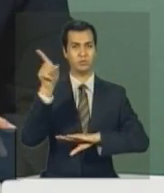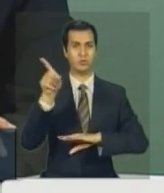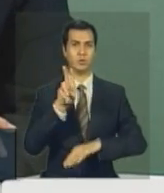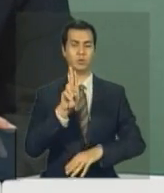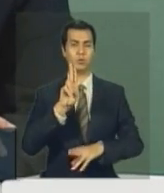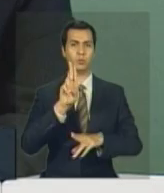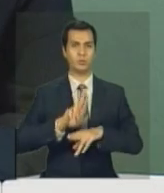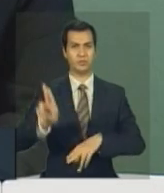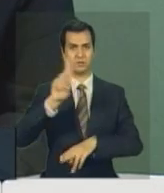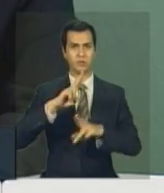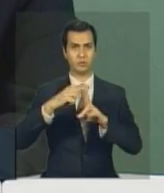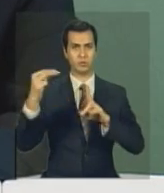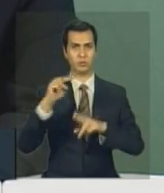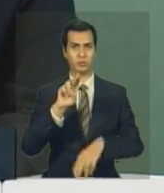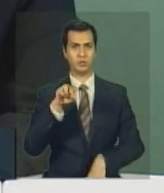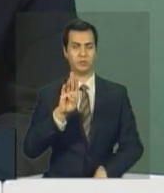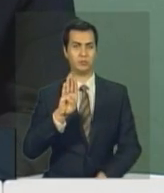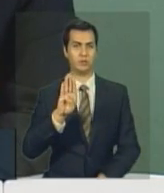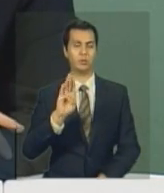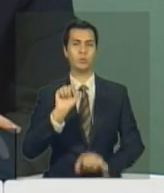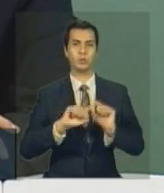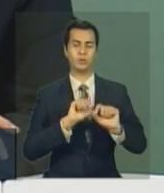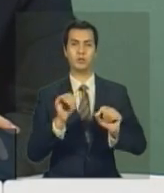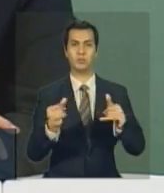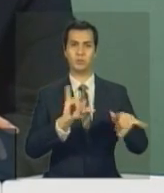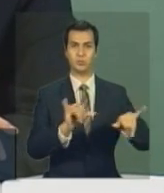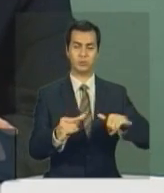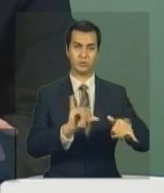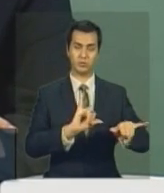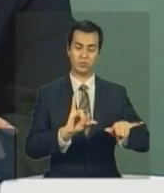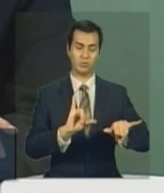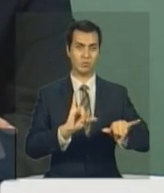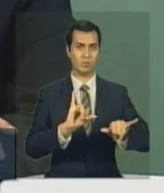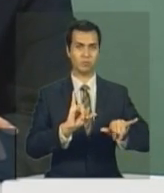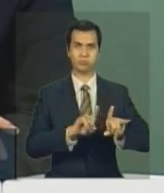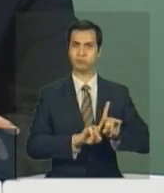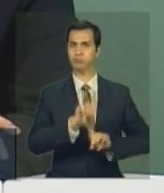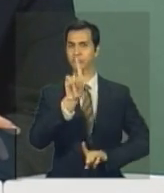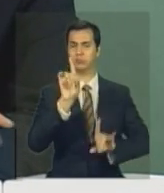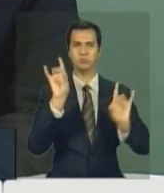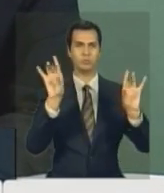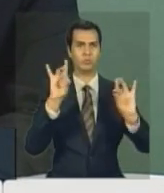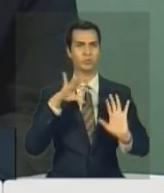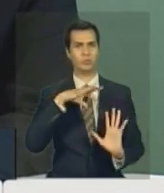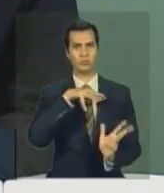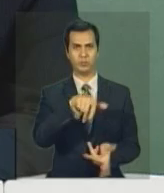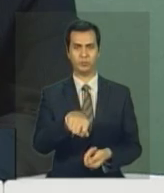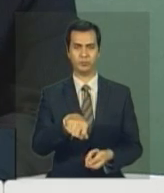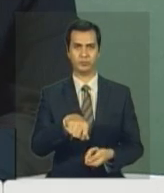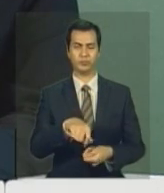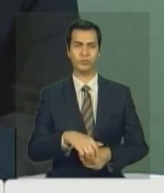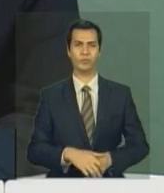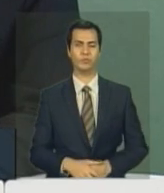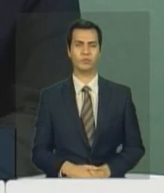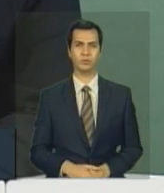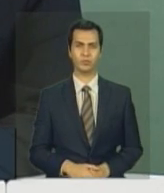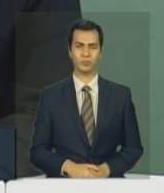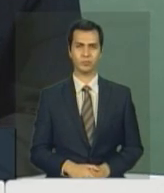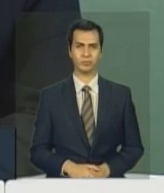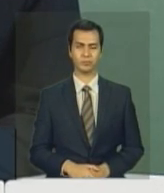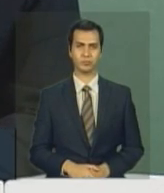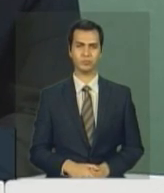na área de geologia, que estão todos entre os cinco melhores laboratórios do mundo nas áreas em que são de interesse estratégico da empresa.